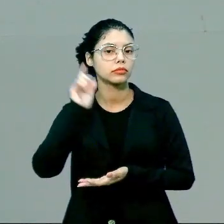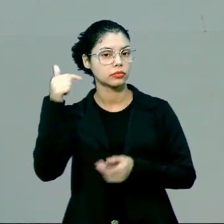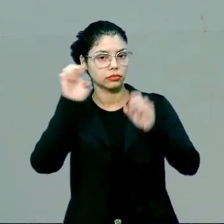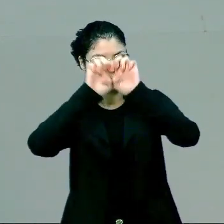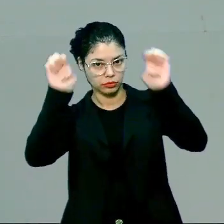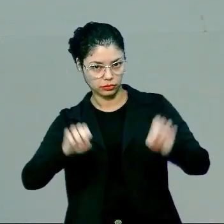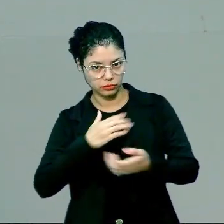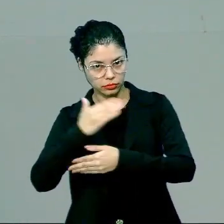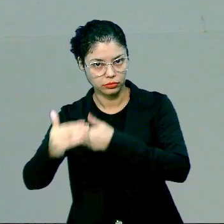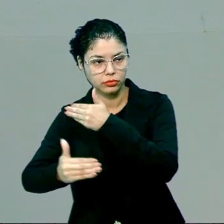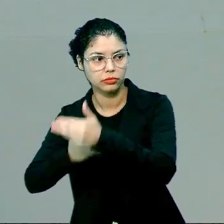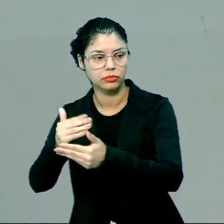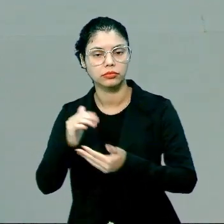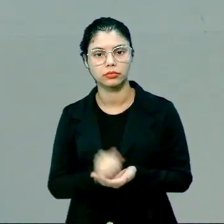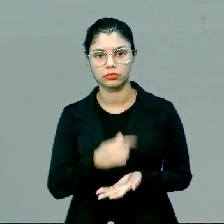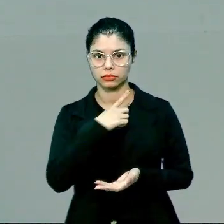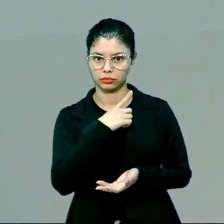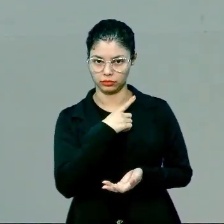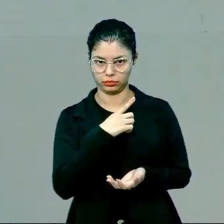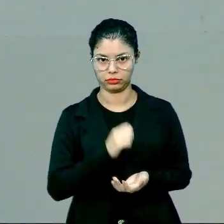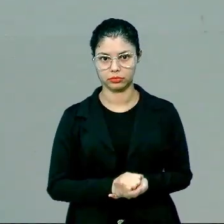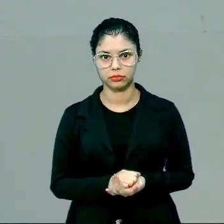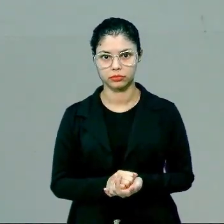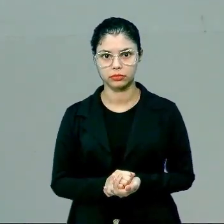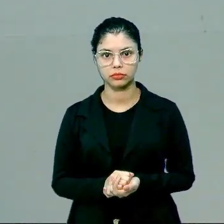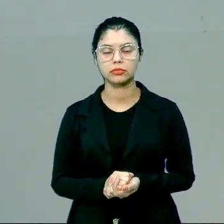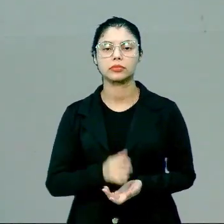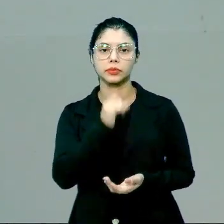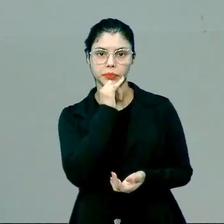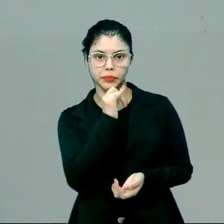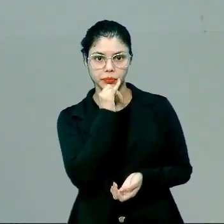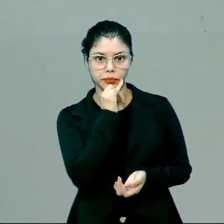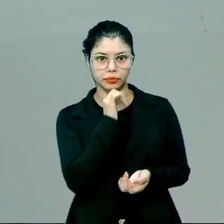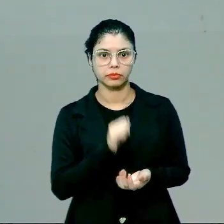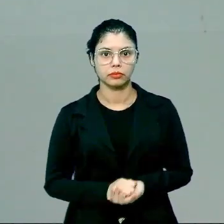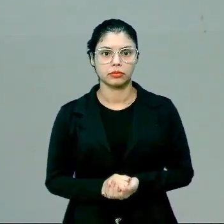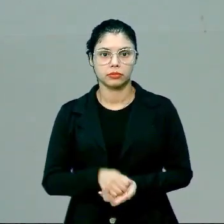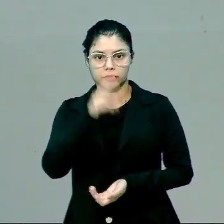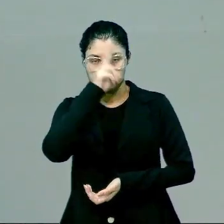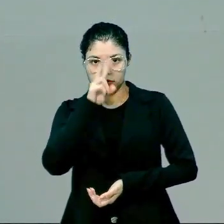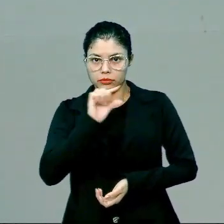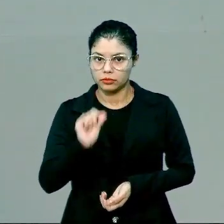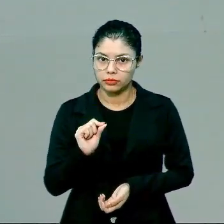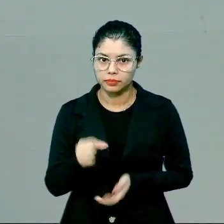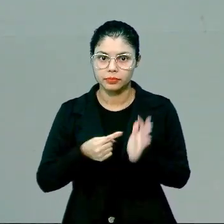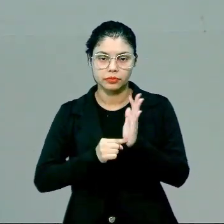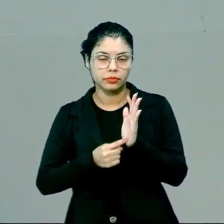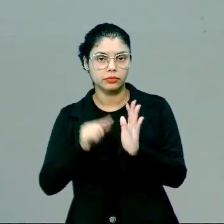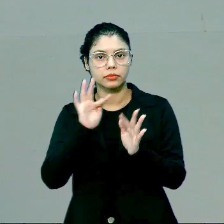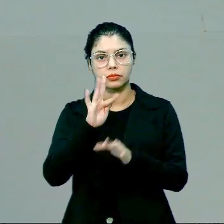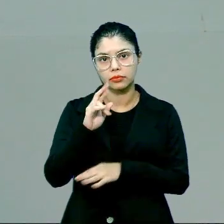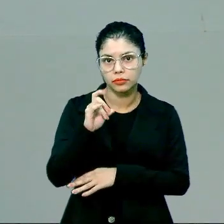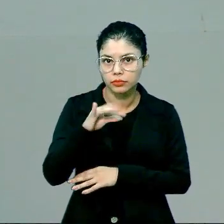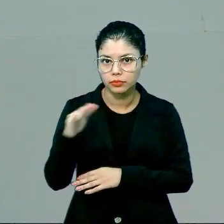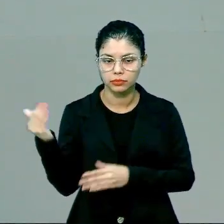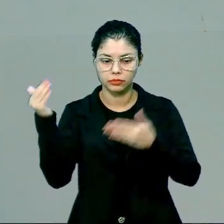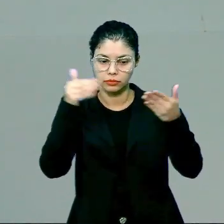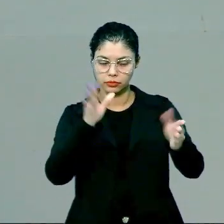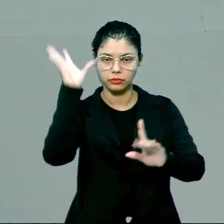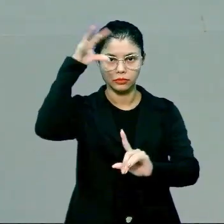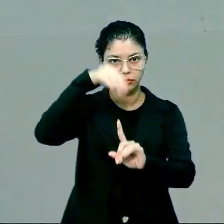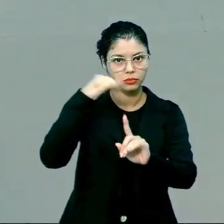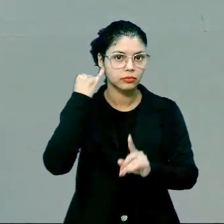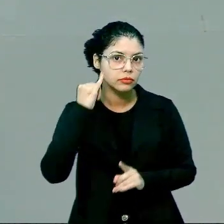estrutura do desenvolvimento, nós temos as exemplificações. Lembre que nós temos o tópico frasal, que é a ideia central.